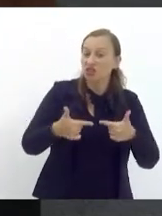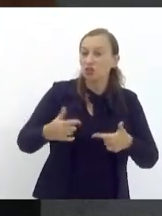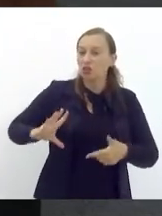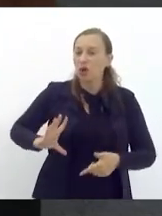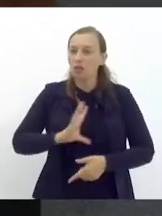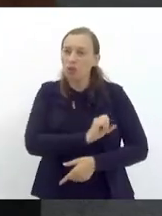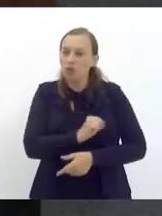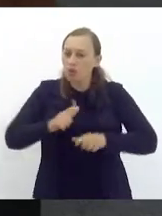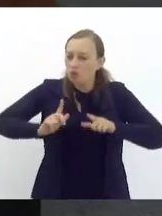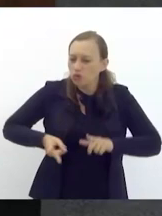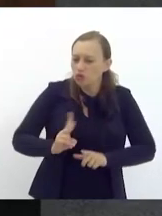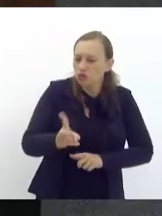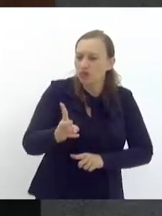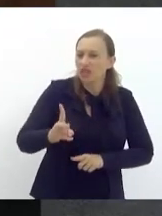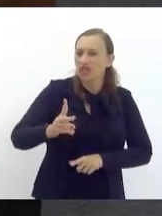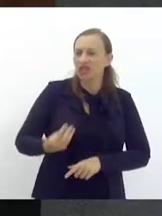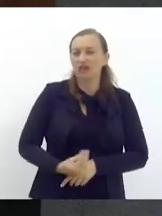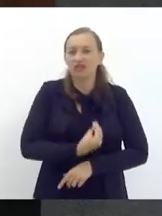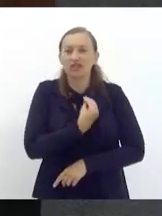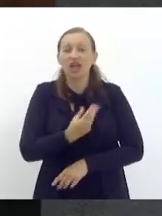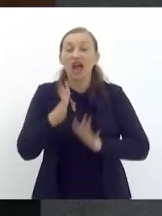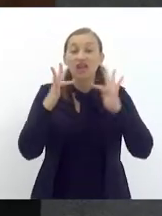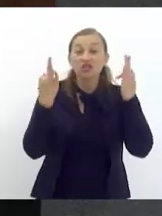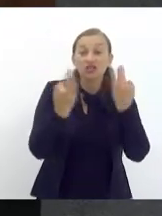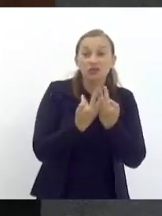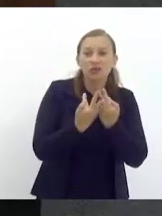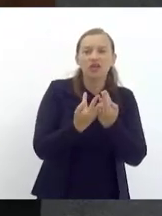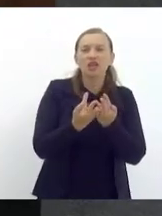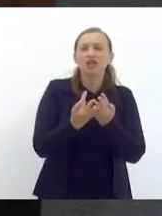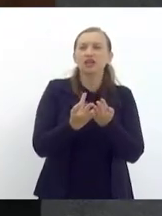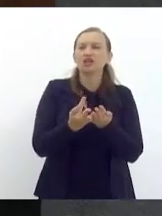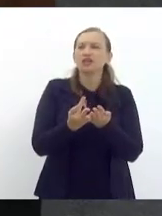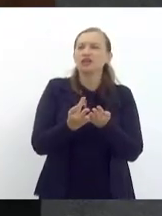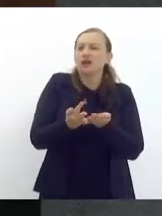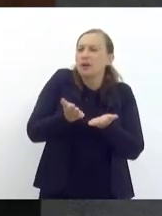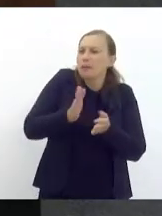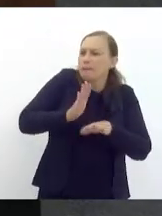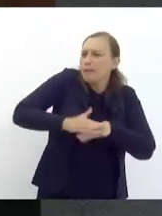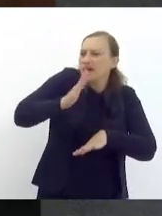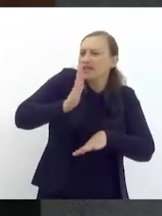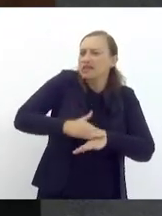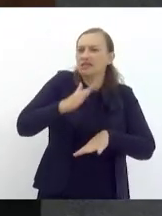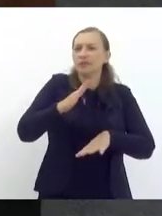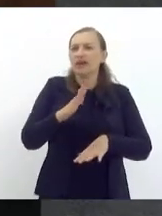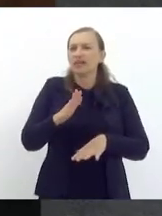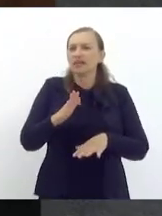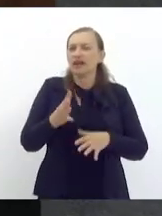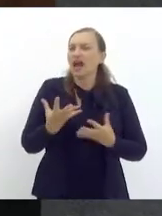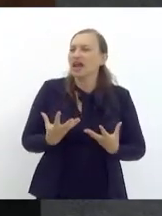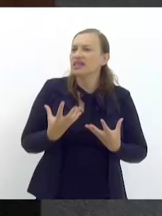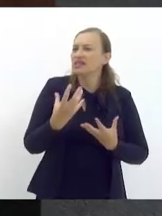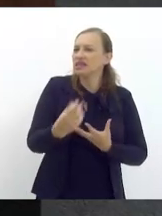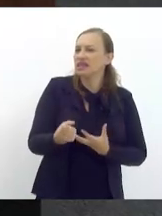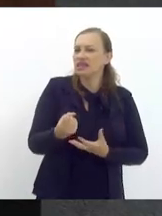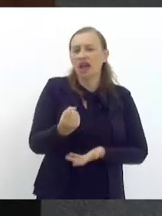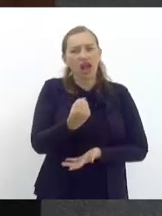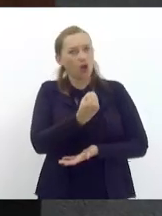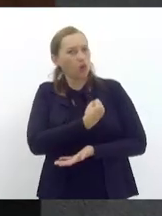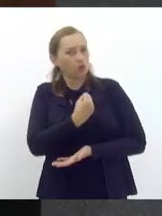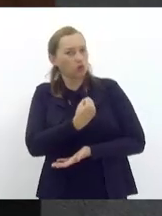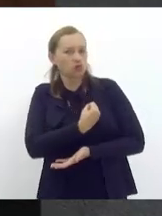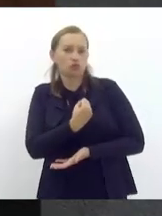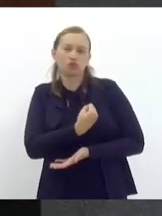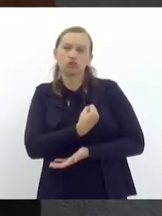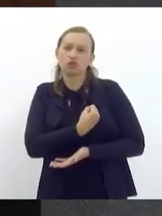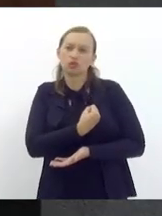da vida as famílias passaram cada vez mais a aumentar o número de autorização